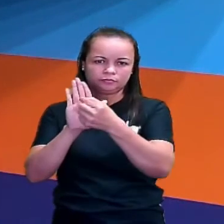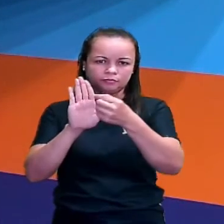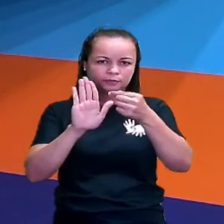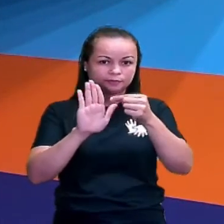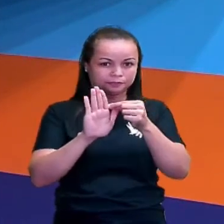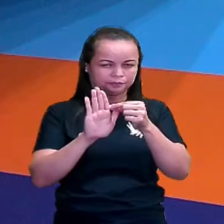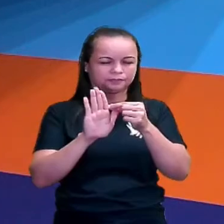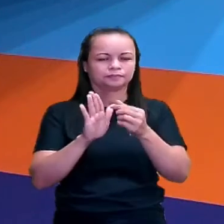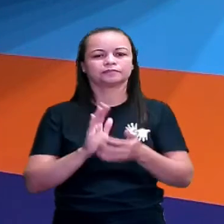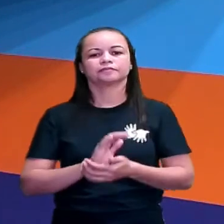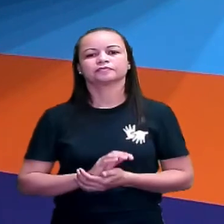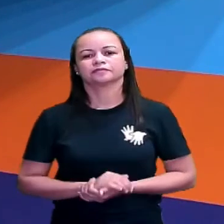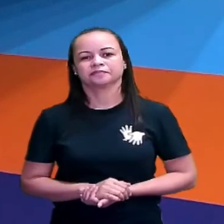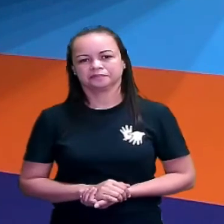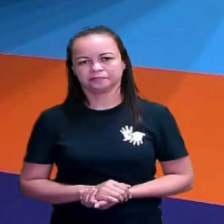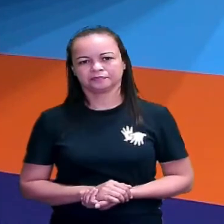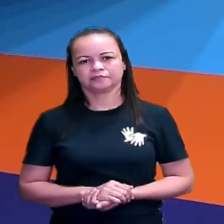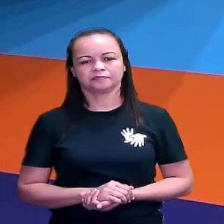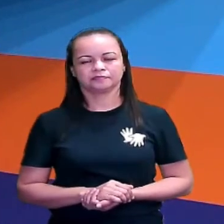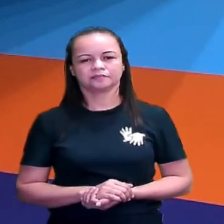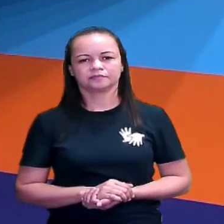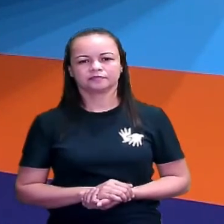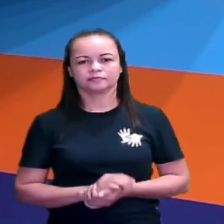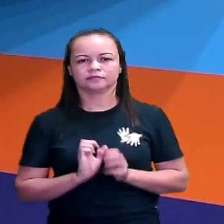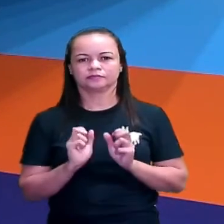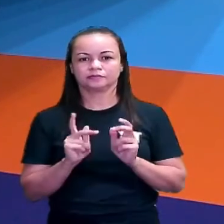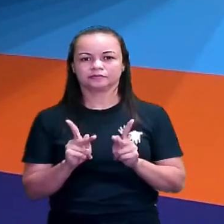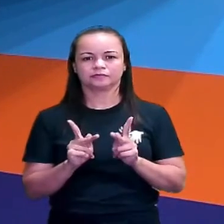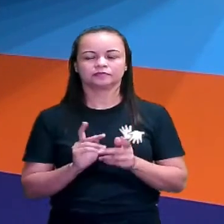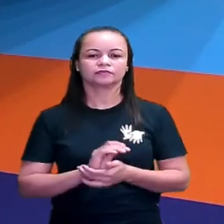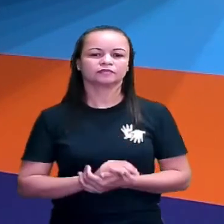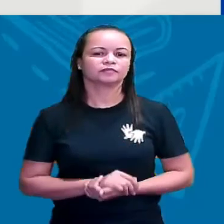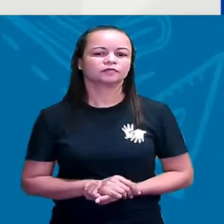a direita. Ok, crianças?